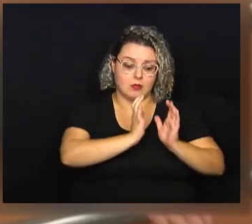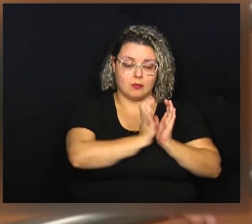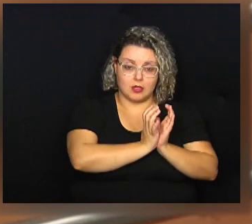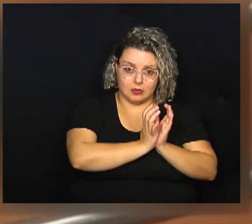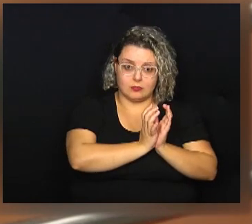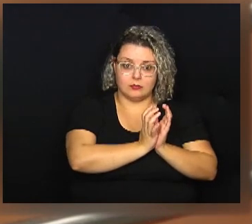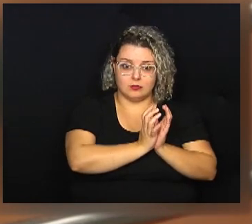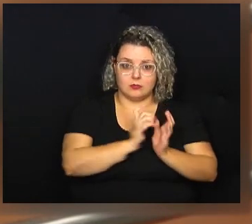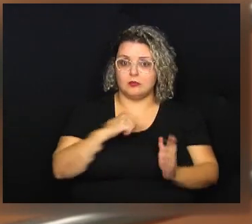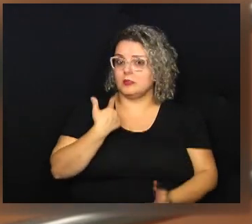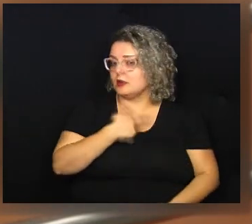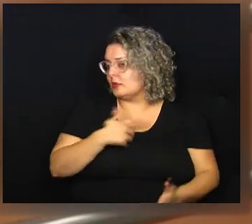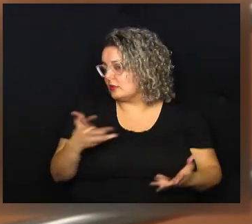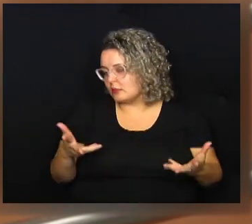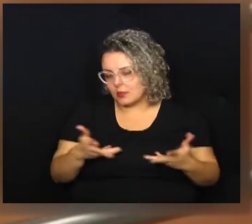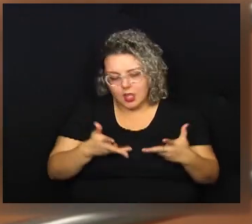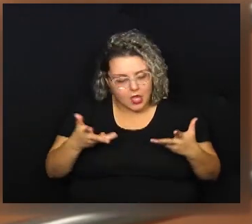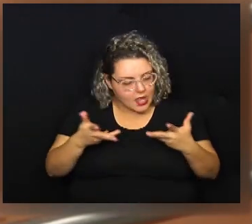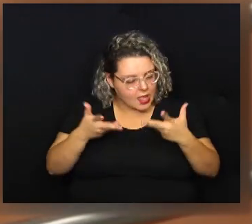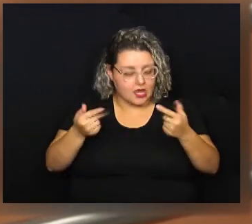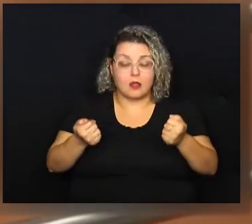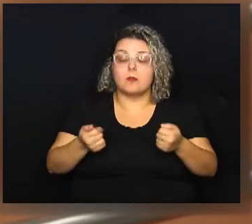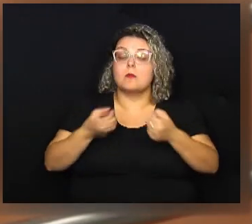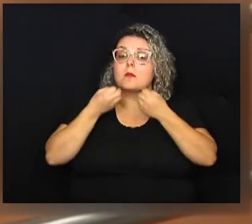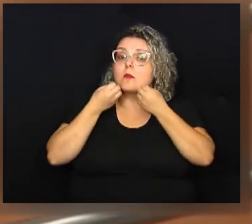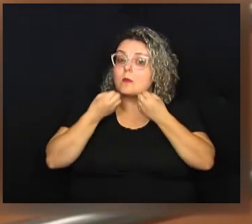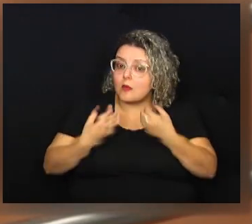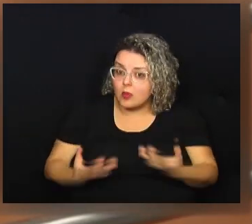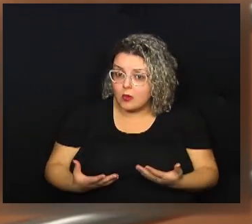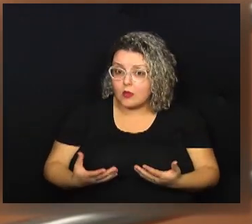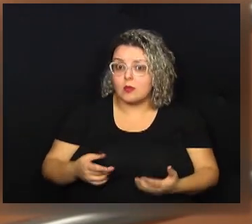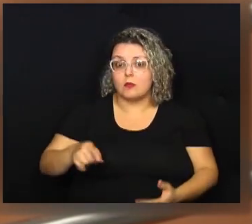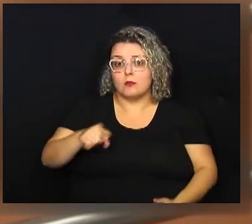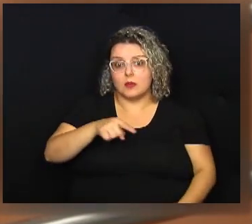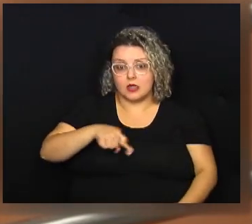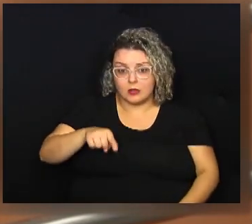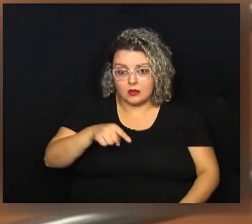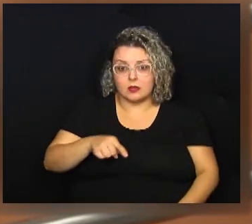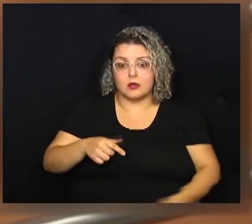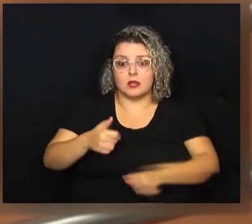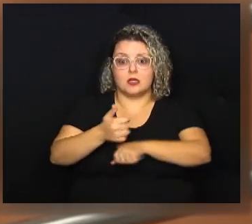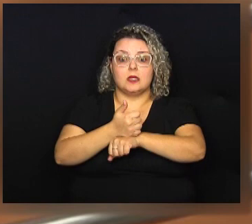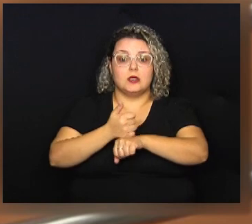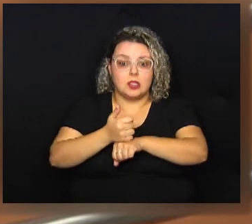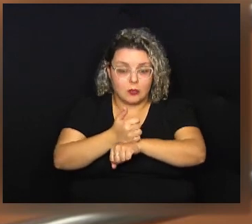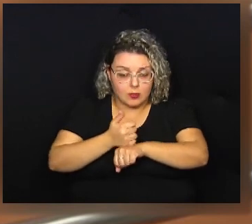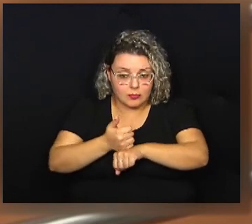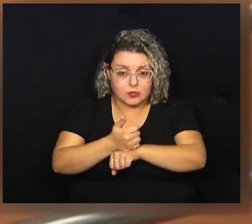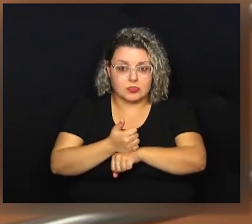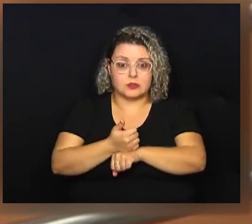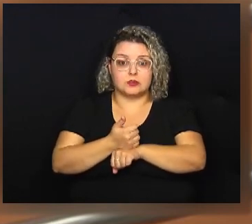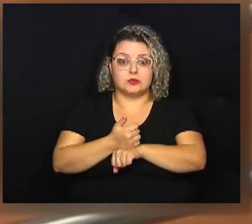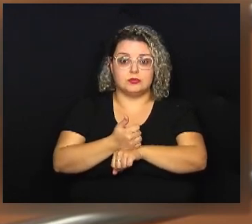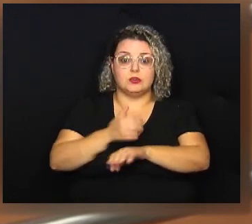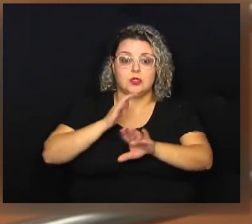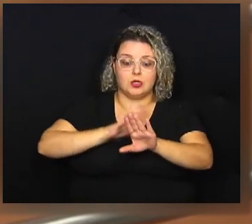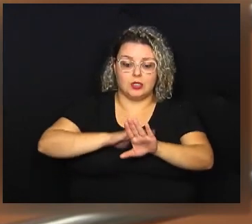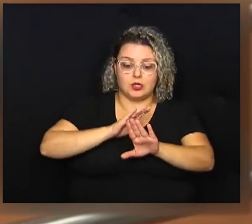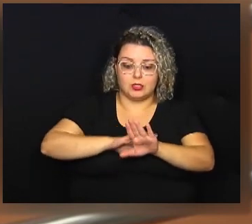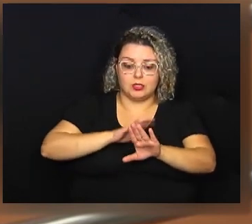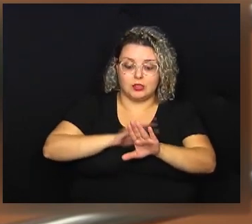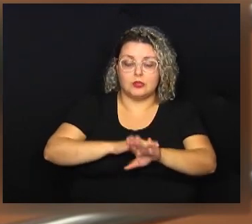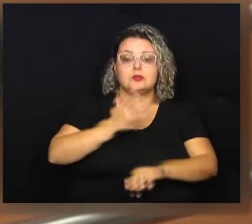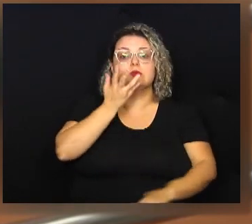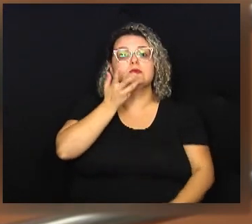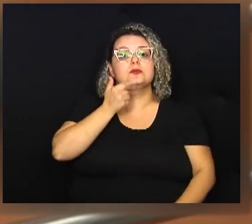PAI, que para nós foi sensacional, foi muito bom. Para vocês que são profissionais e